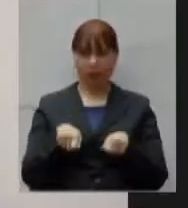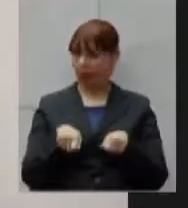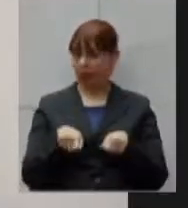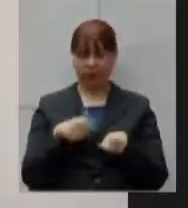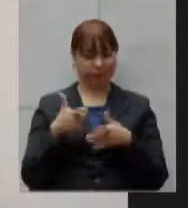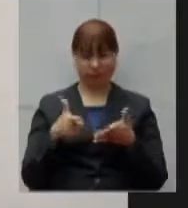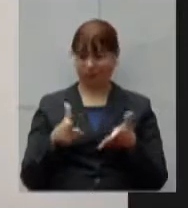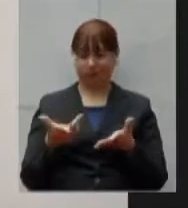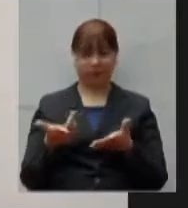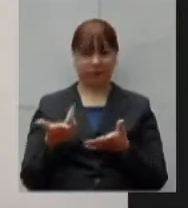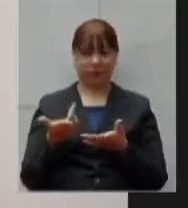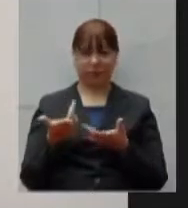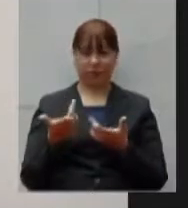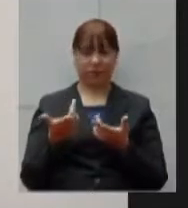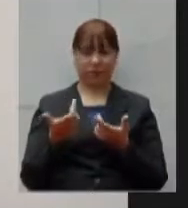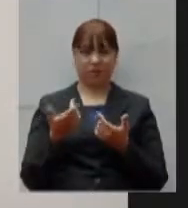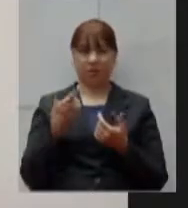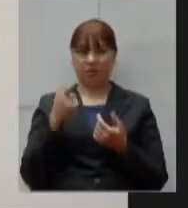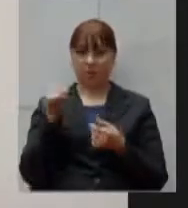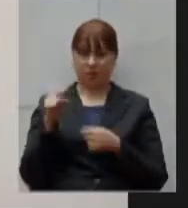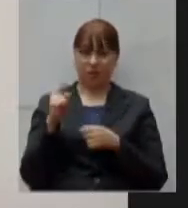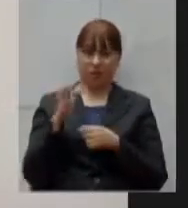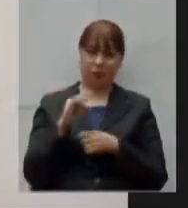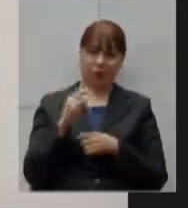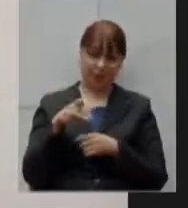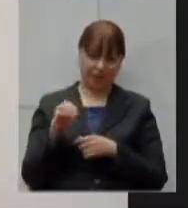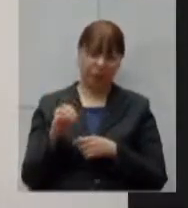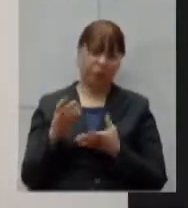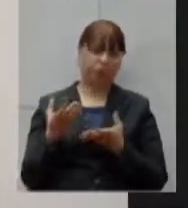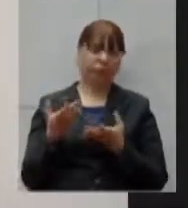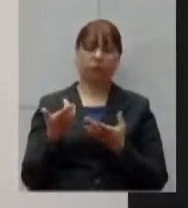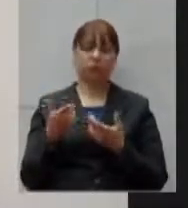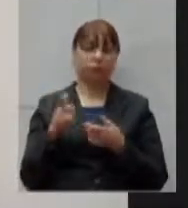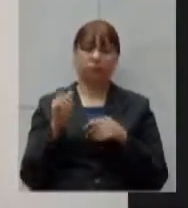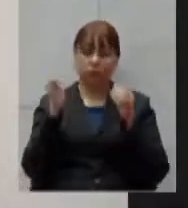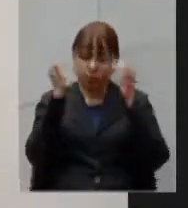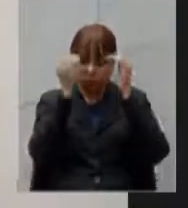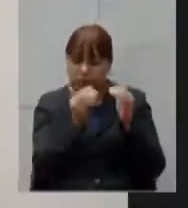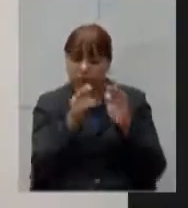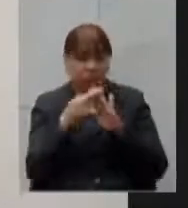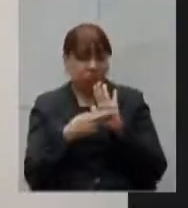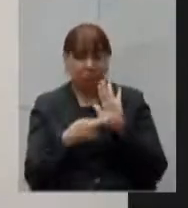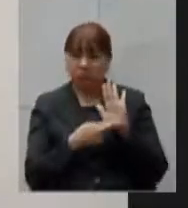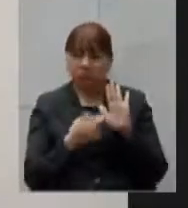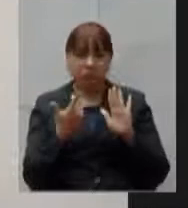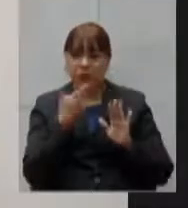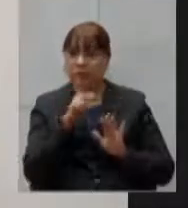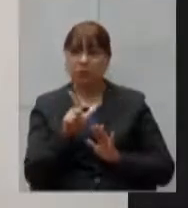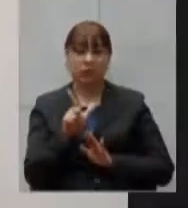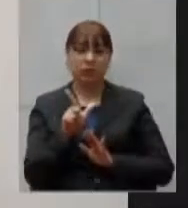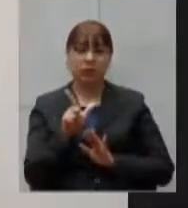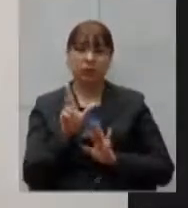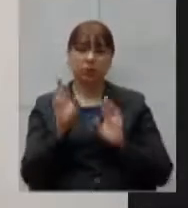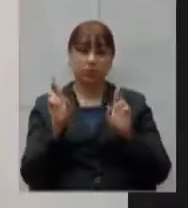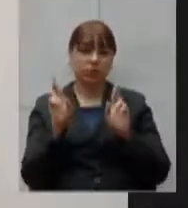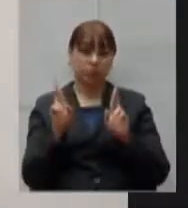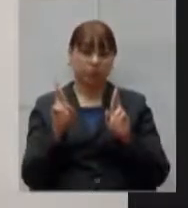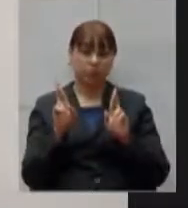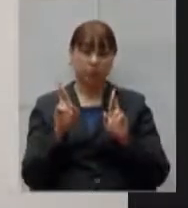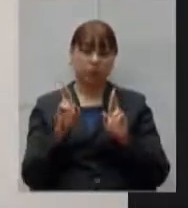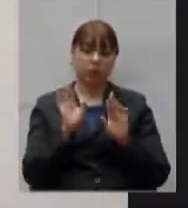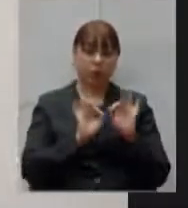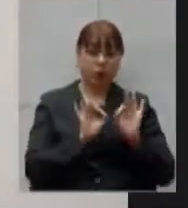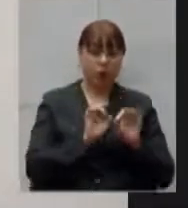técnica tinha inadequações estatutárias e não cumpria requisitos para se habilitar como organização social mas no